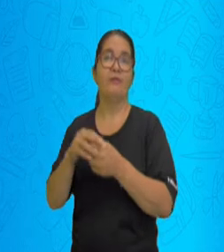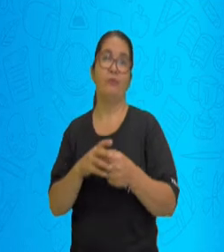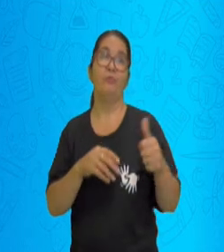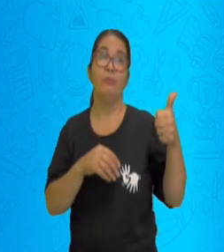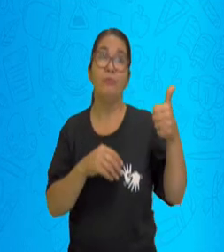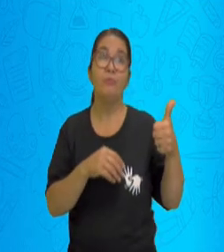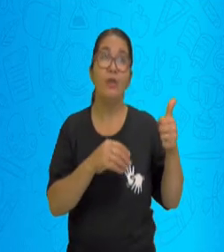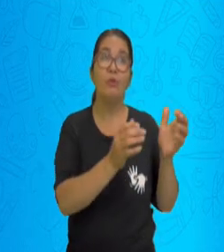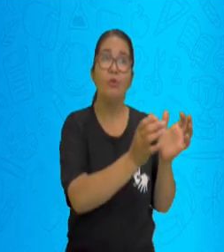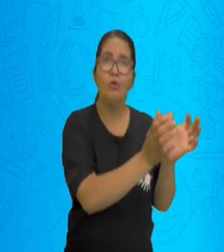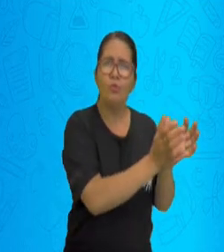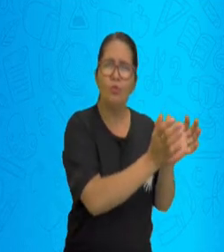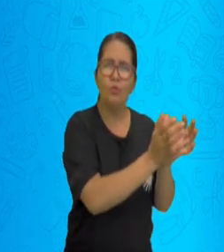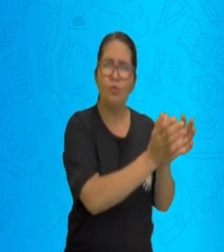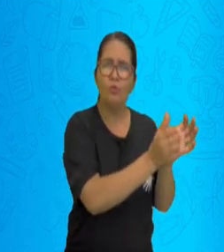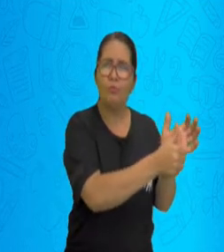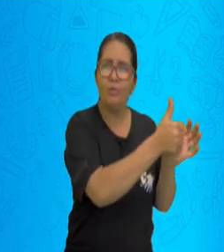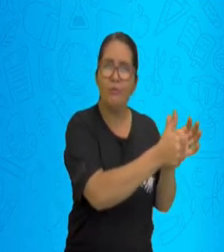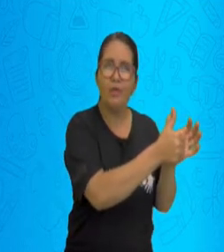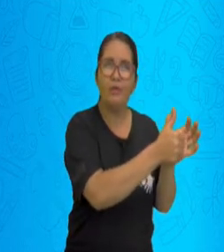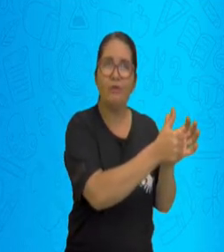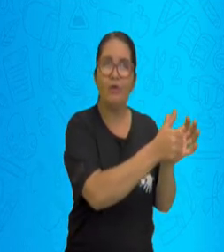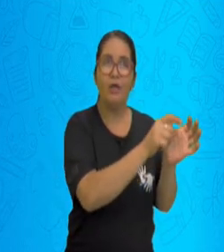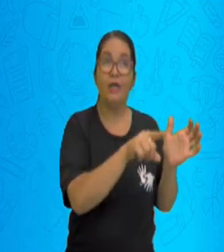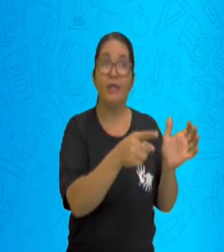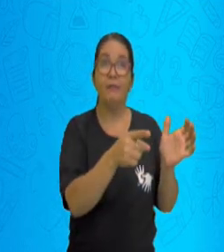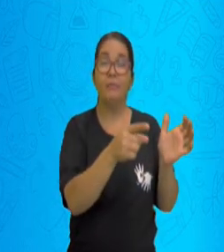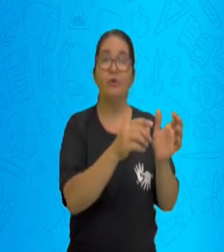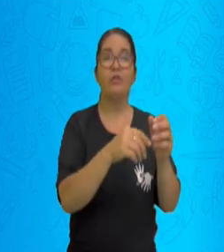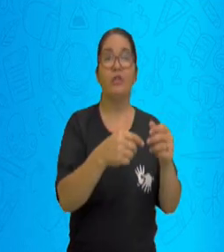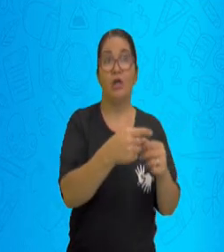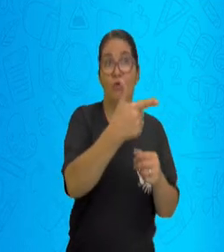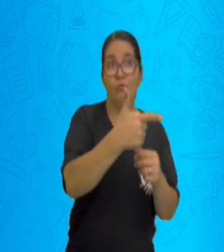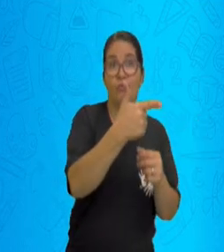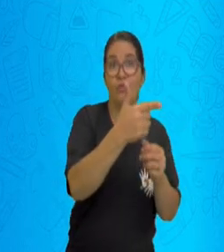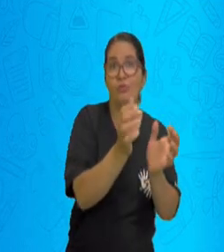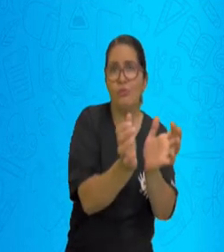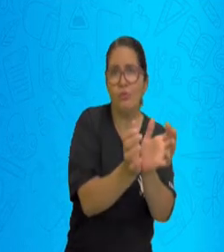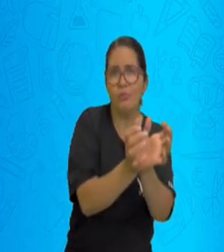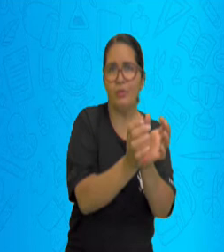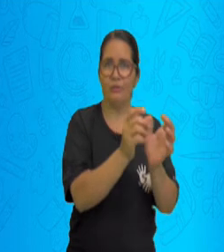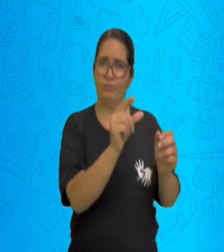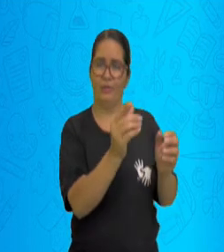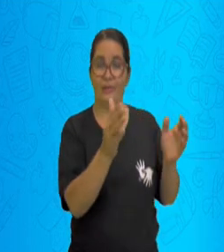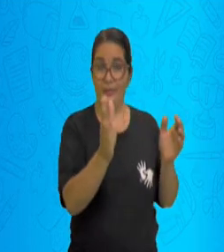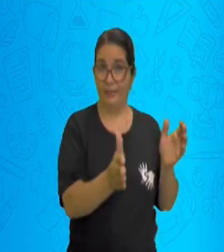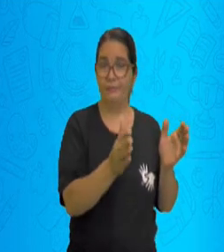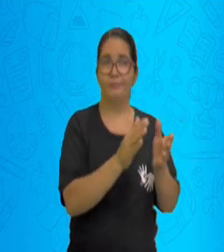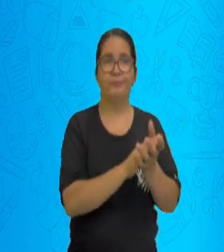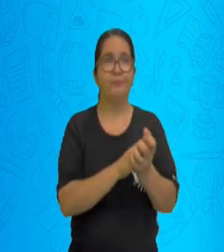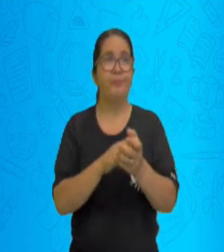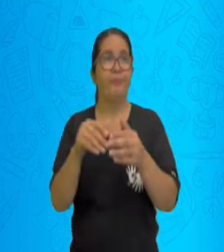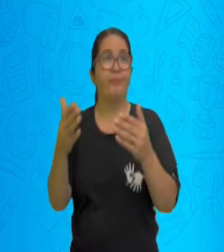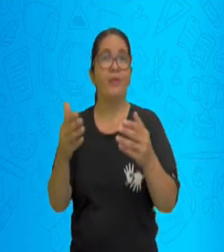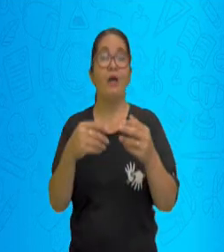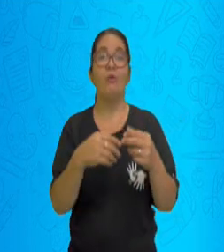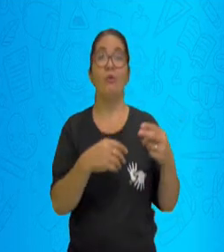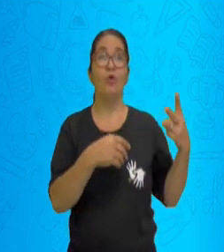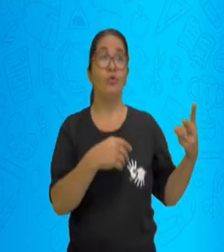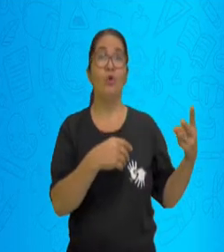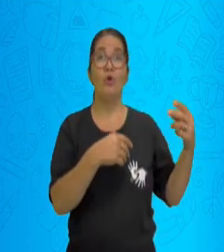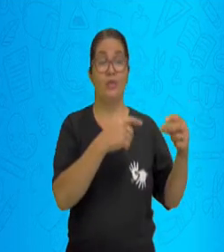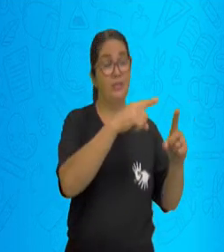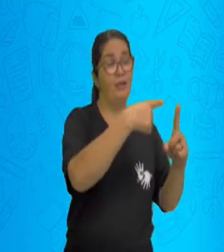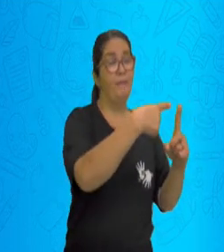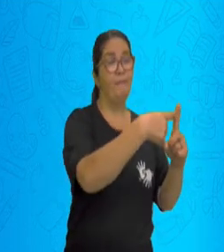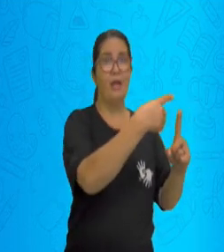membro. E aí eu vou fazer, estabelecer o sistema da igualdade. Eu posso dizer que o sistema 2 mais 4